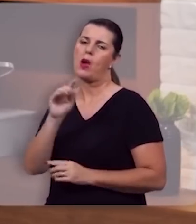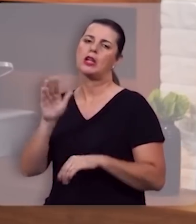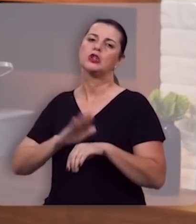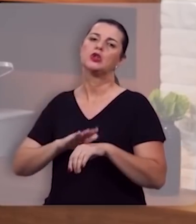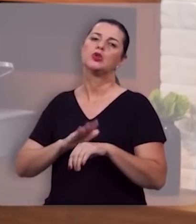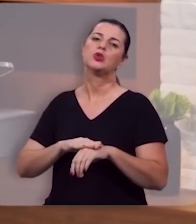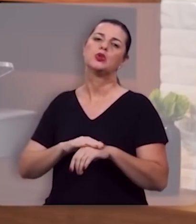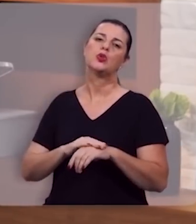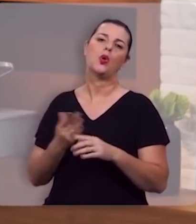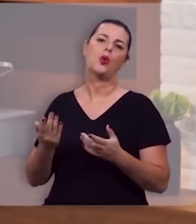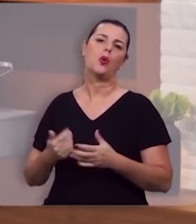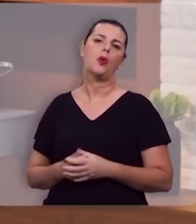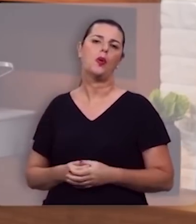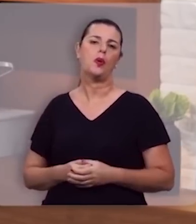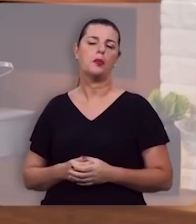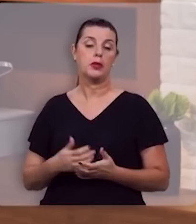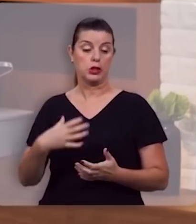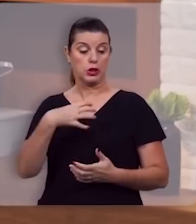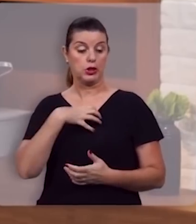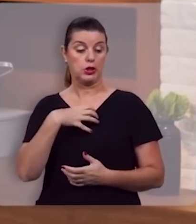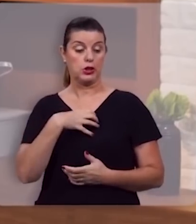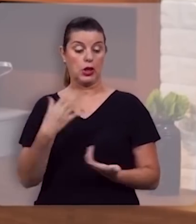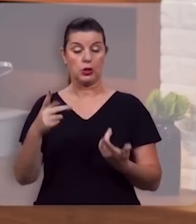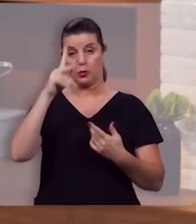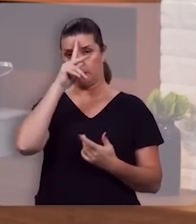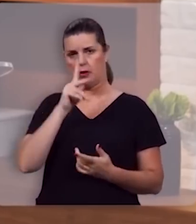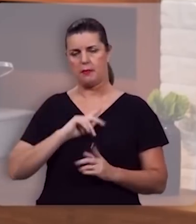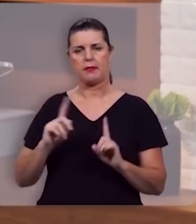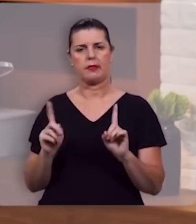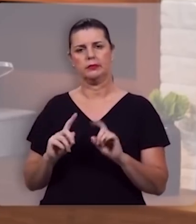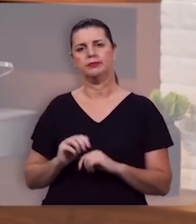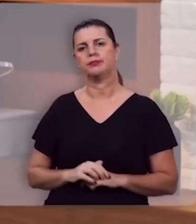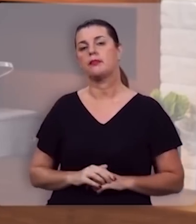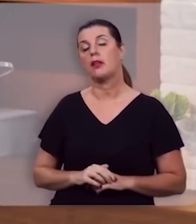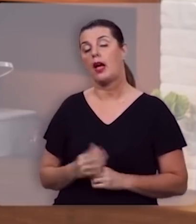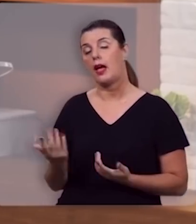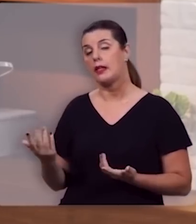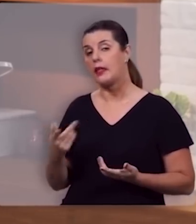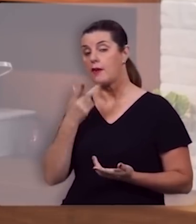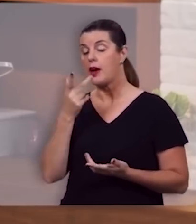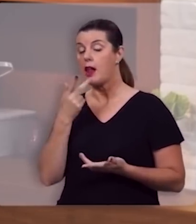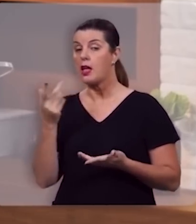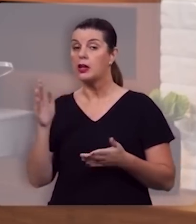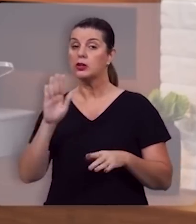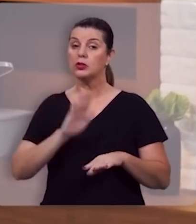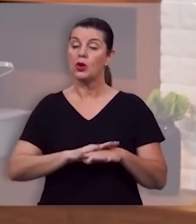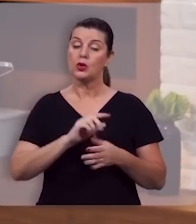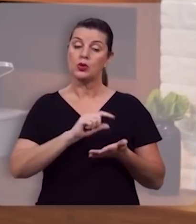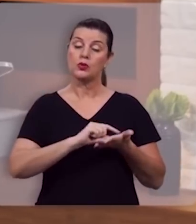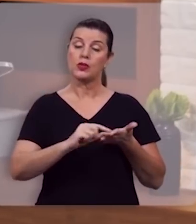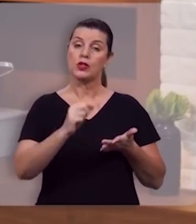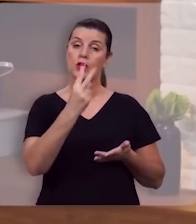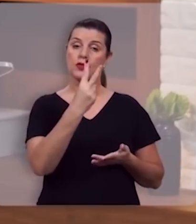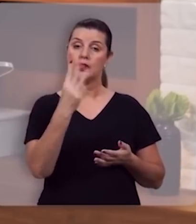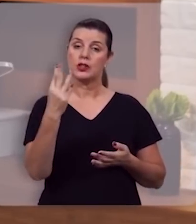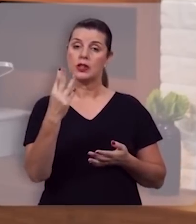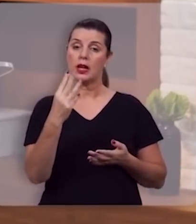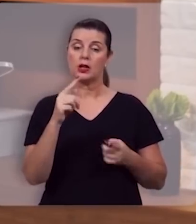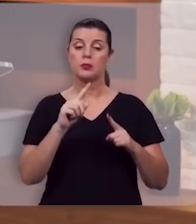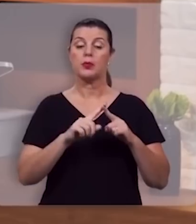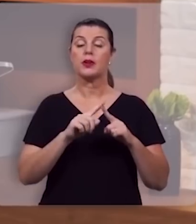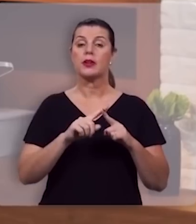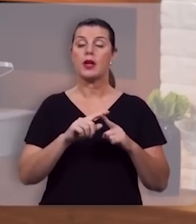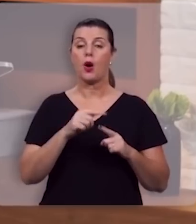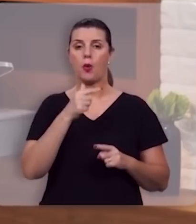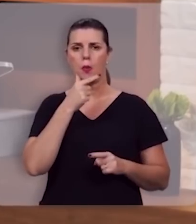por uma questão de funcionalidade porque ainda está escrito no versículo 23 porque o marido é o